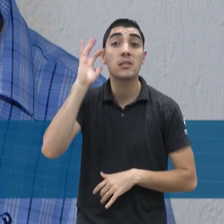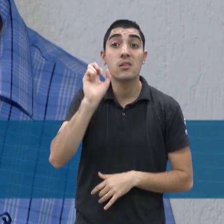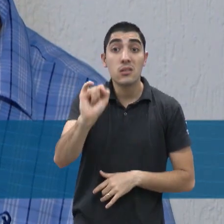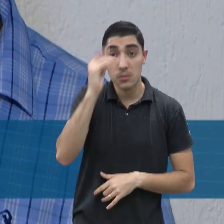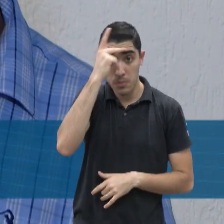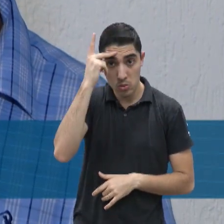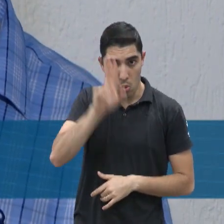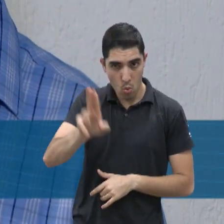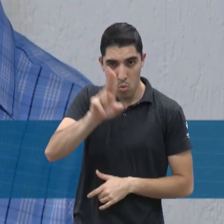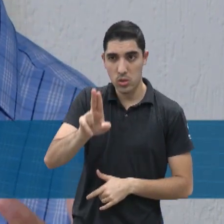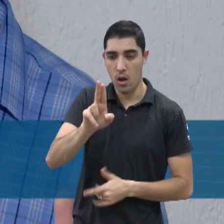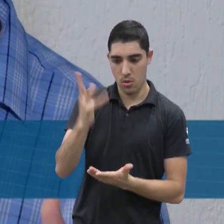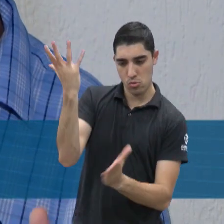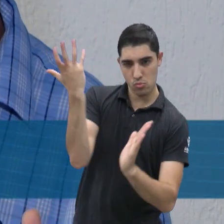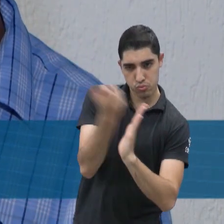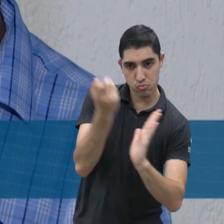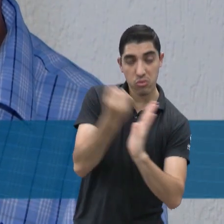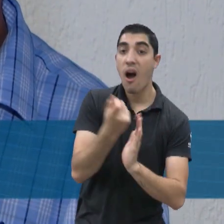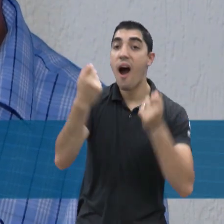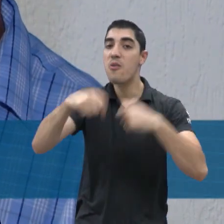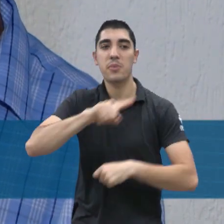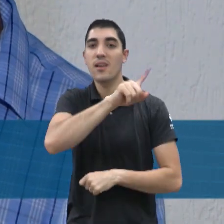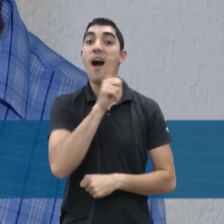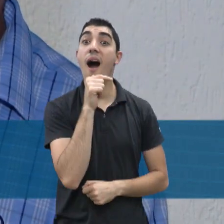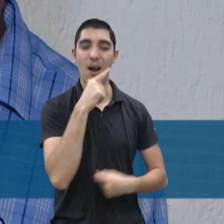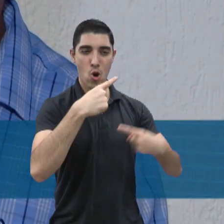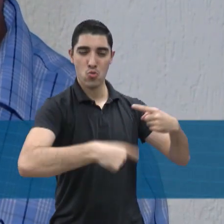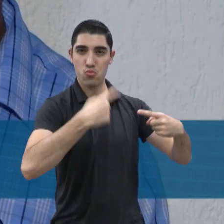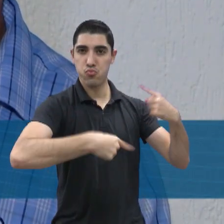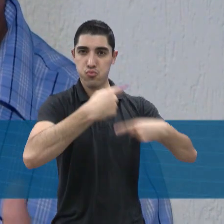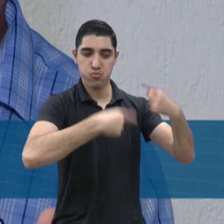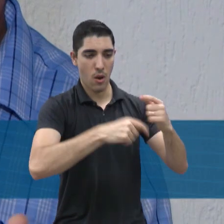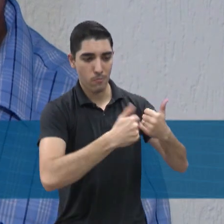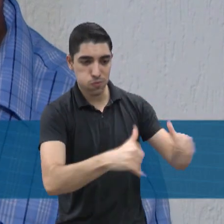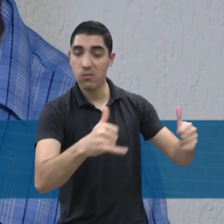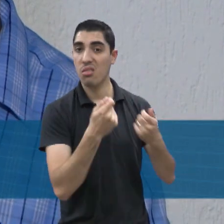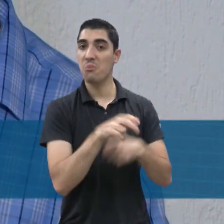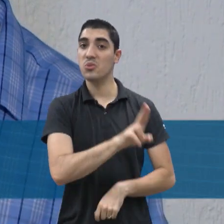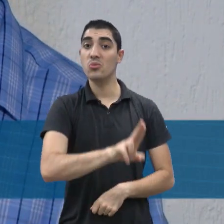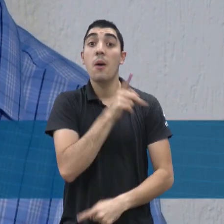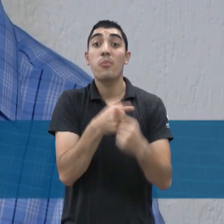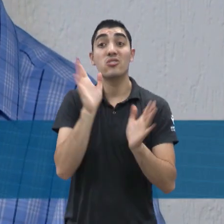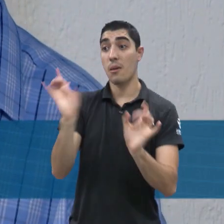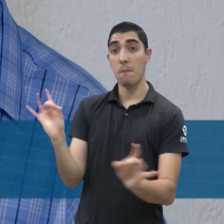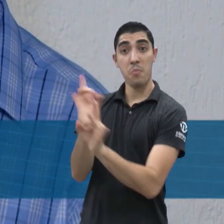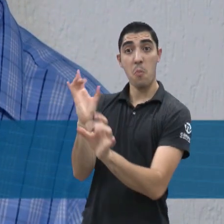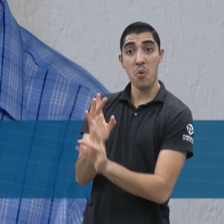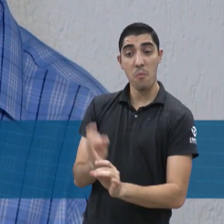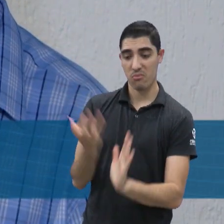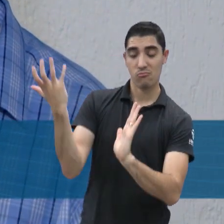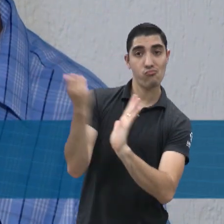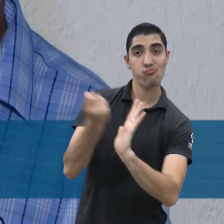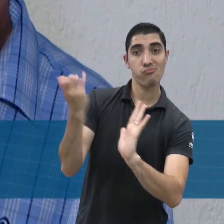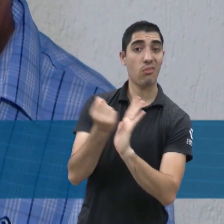termoelétricas, porque já estaríamos sendo abastecidos por isso. Então, a ANEL, junto com as concessionárias, precisam ligar as termoelétricas, porque,